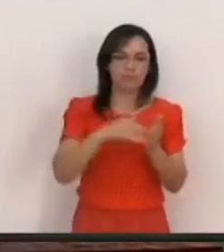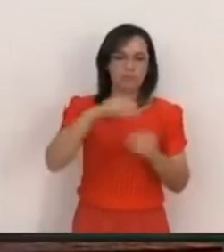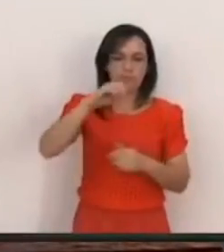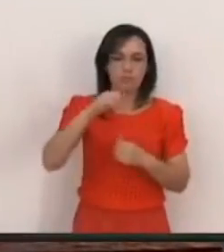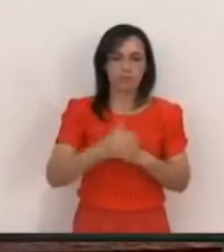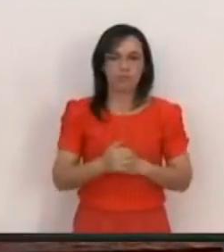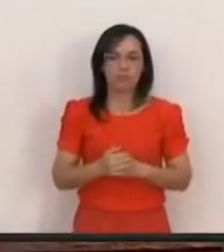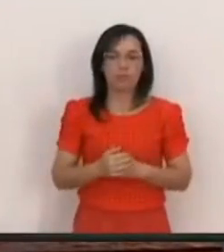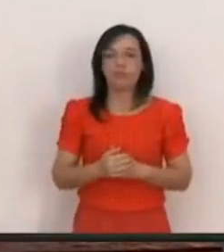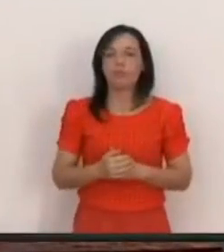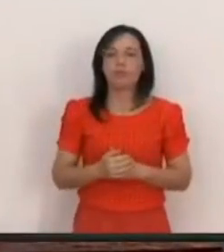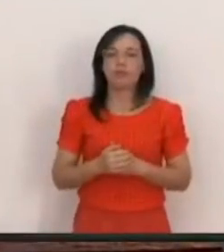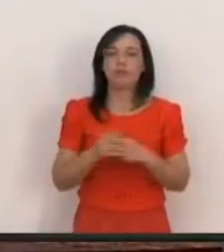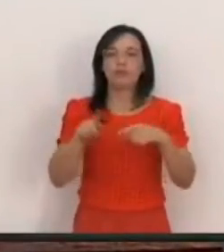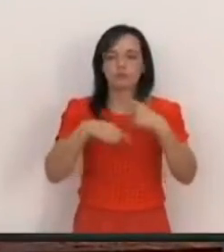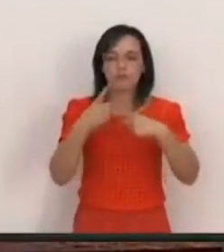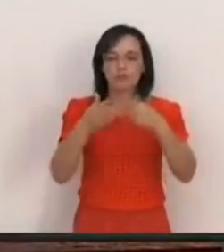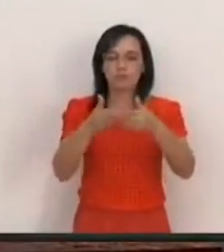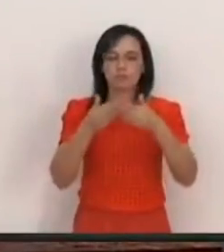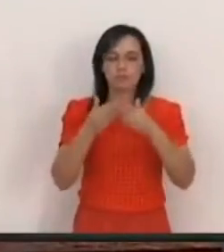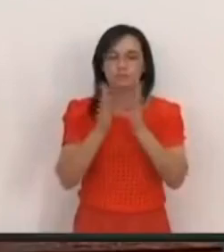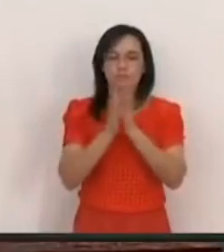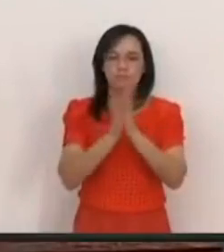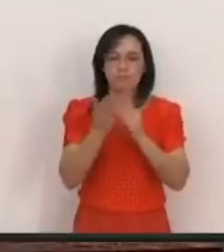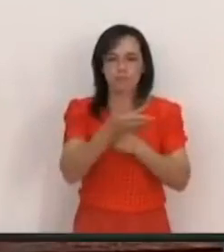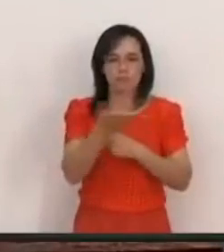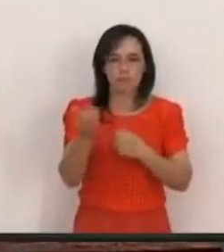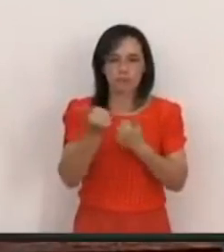gostaria De deixar Esse pedido De oração Para os irmãos